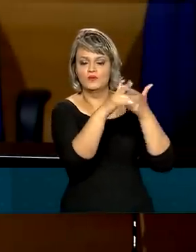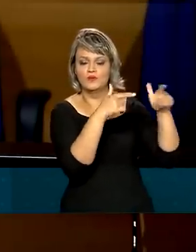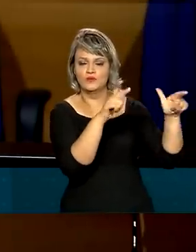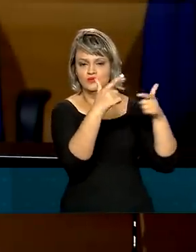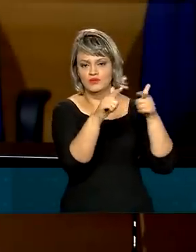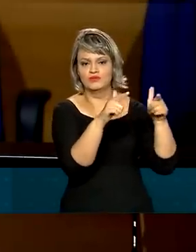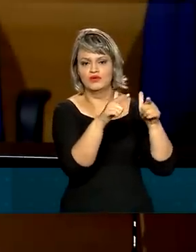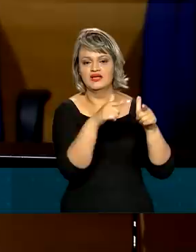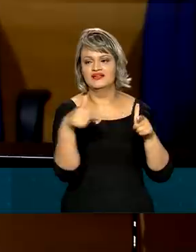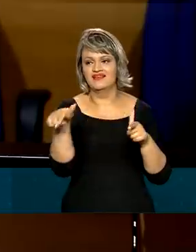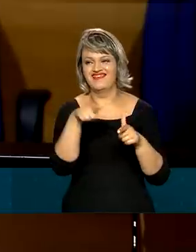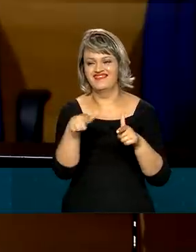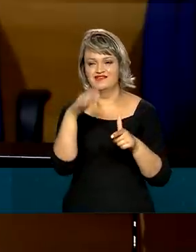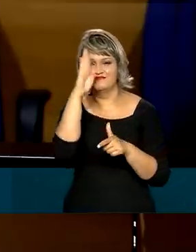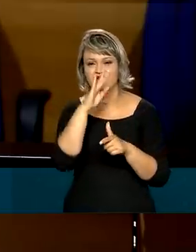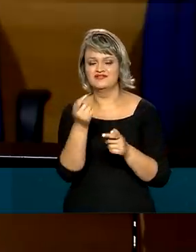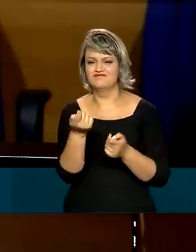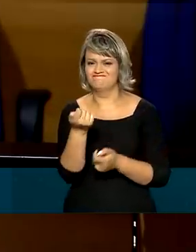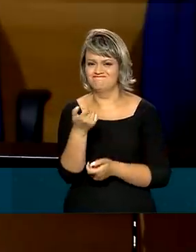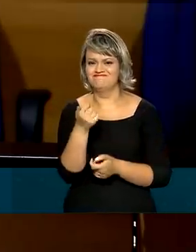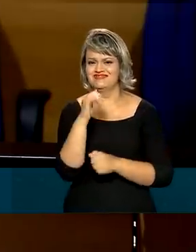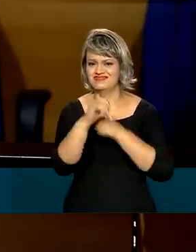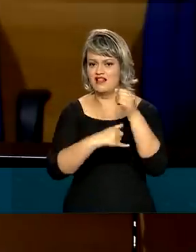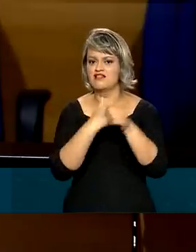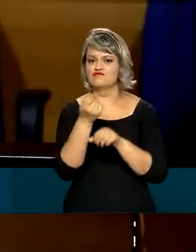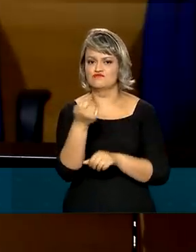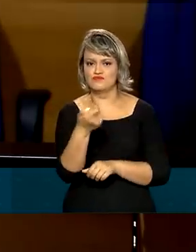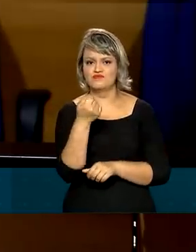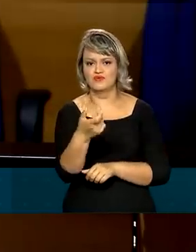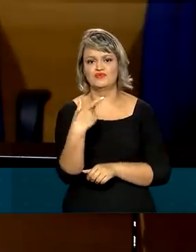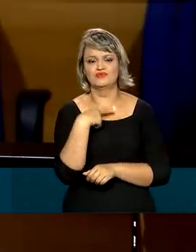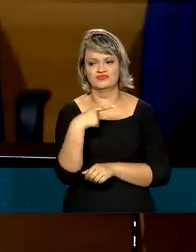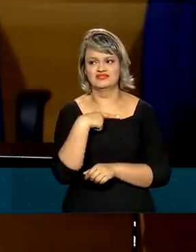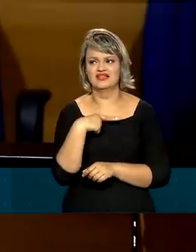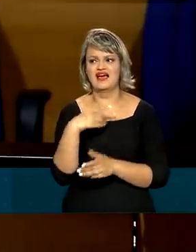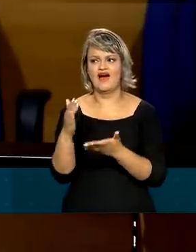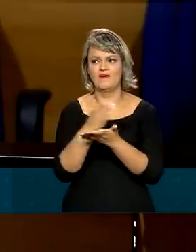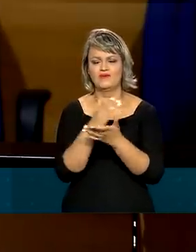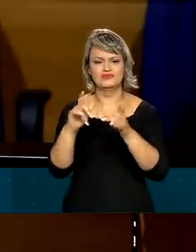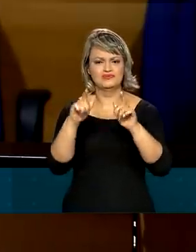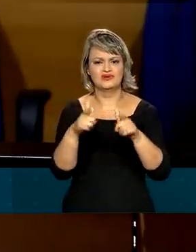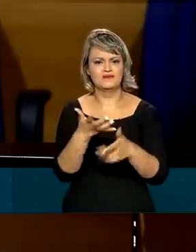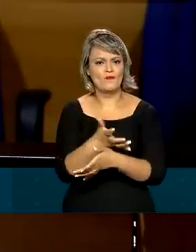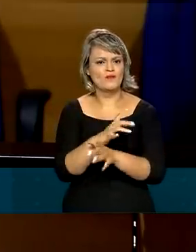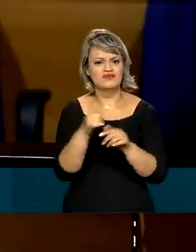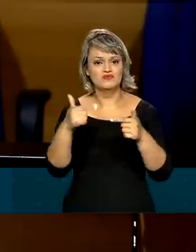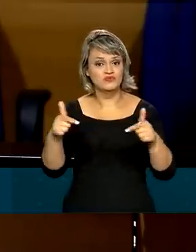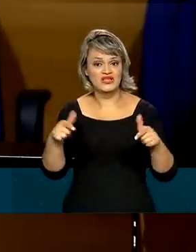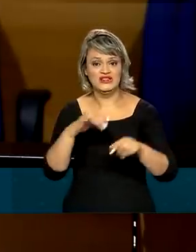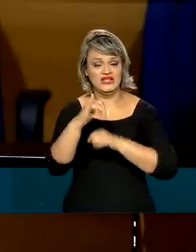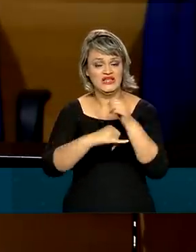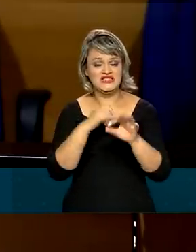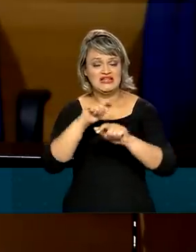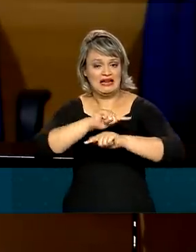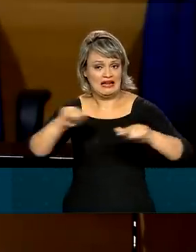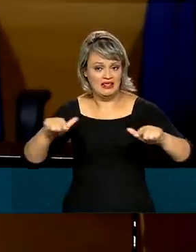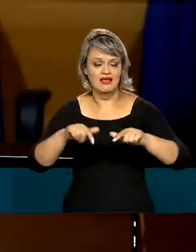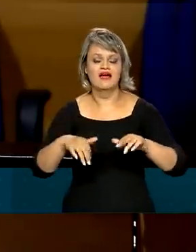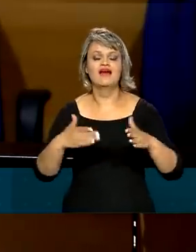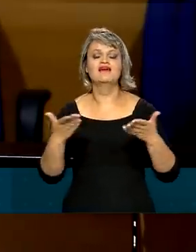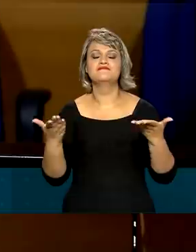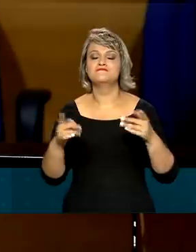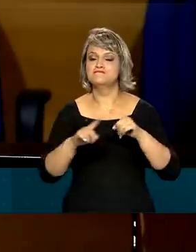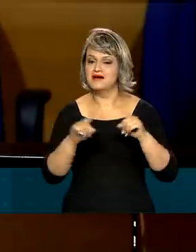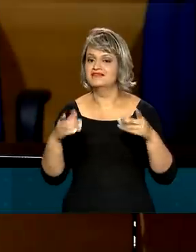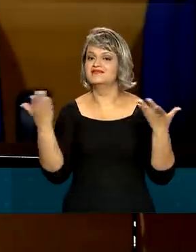país, que tem uma escassez muito grande de internet, que tem um deserto digital enorme e que pela primeira vez nós teremos